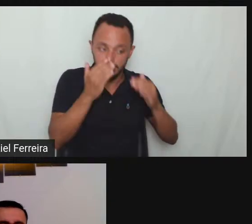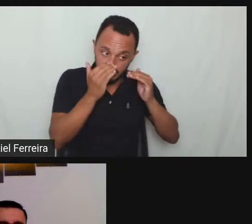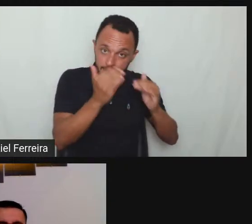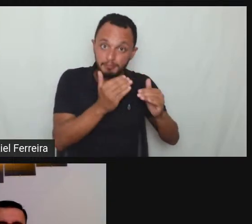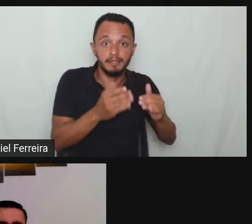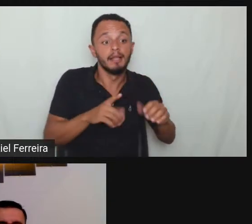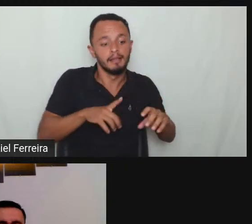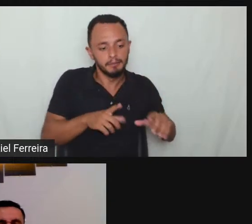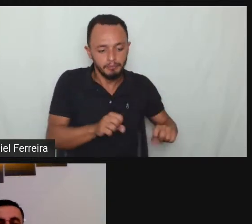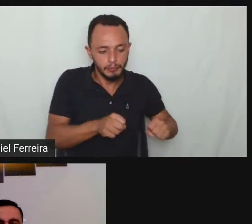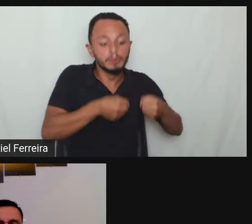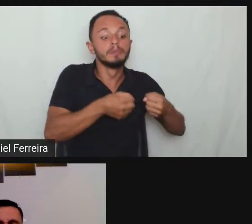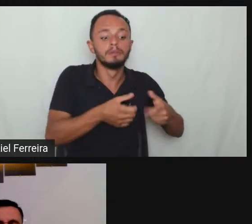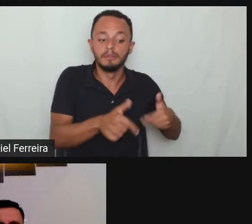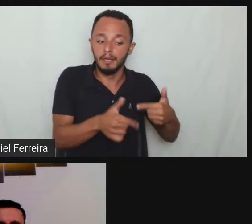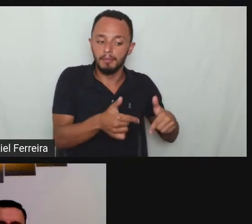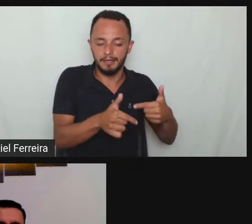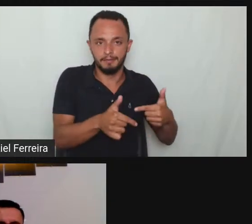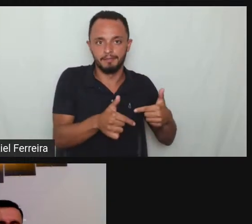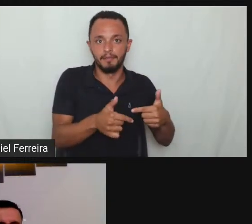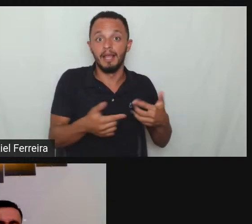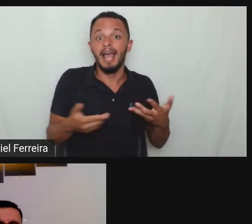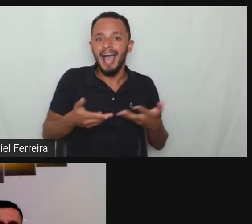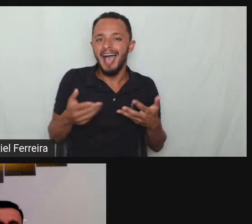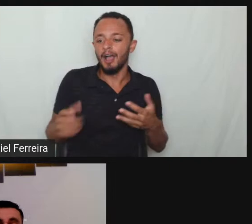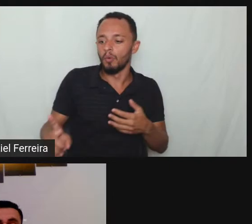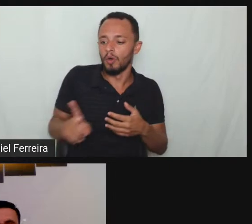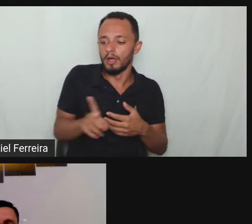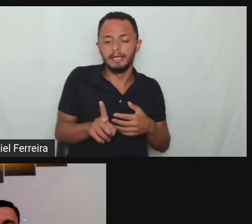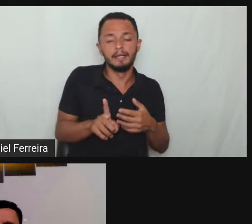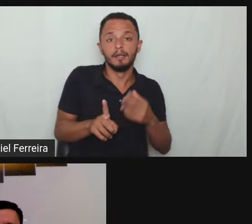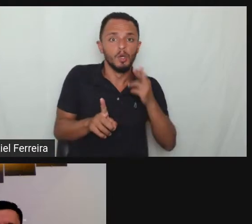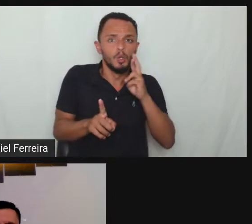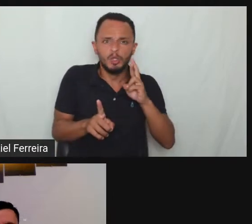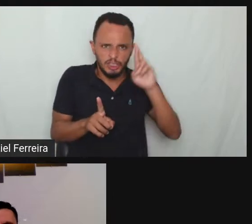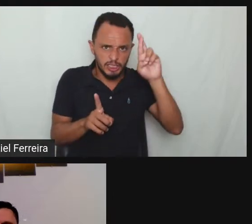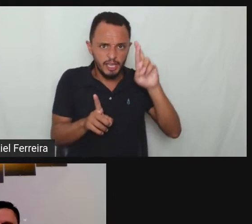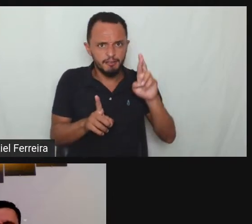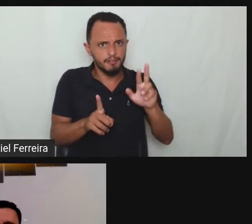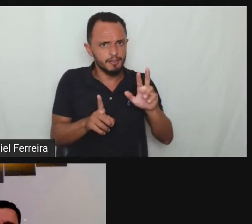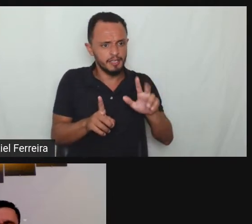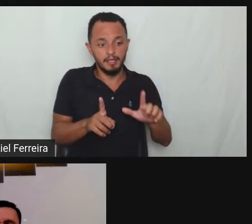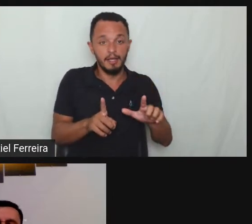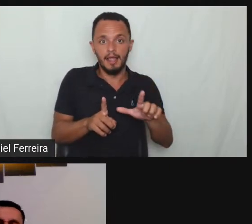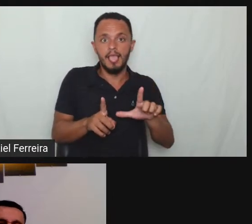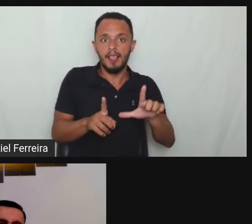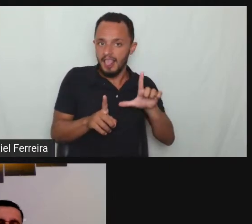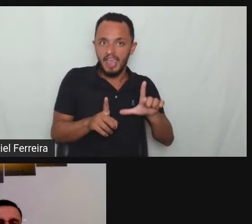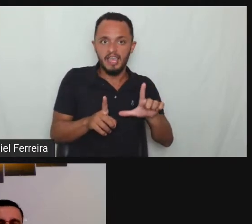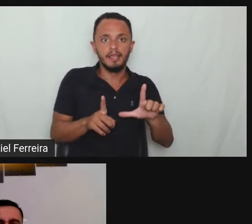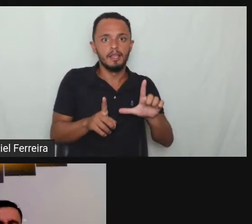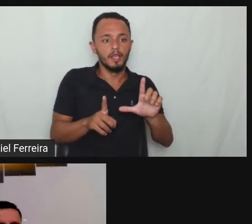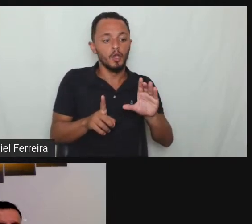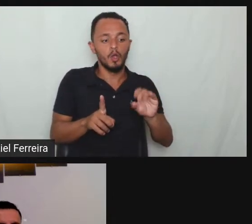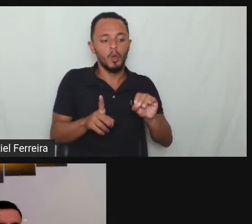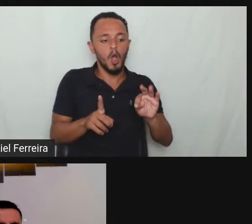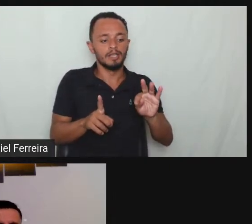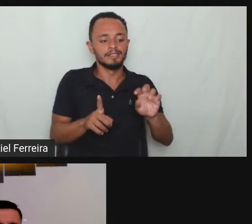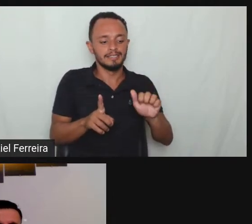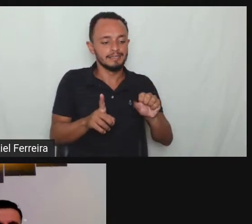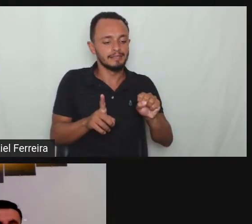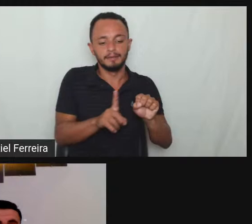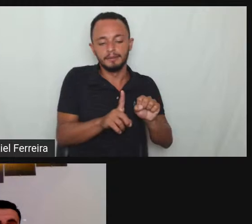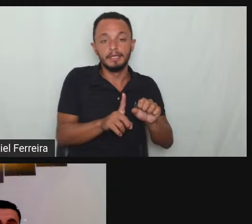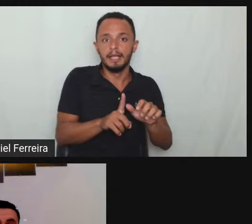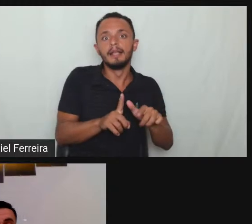pessoa com deficiência ser demitido se ele tivesse contratado pela lei de cotas a empresa tiver ele lá como funcionário